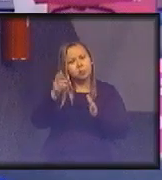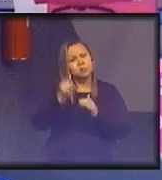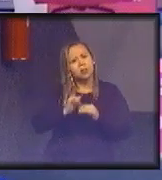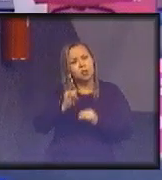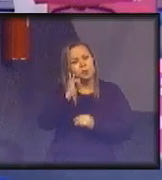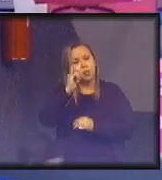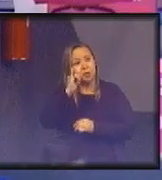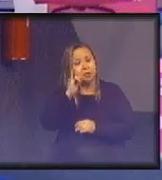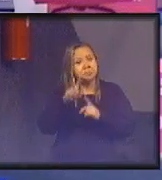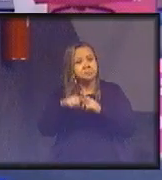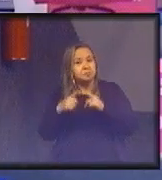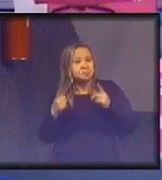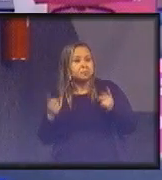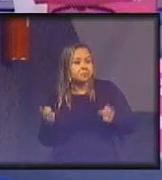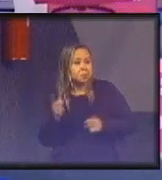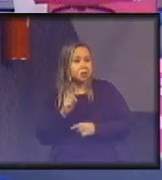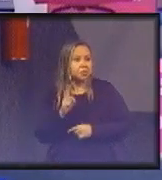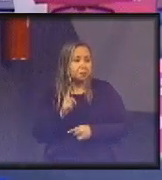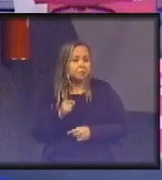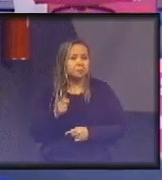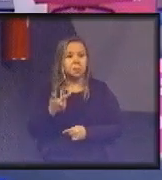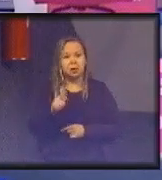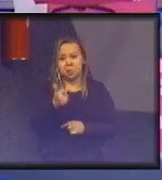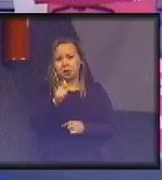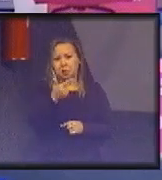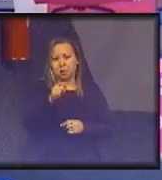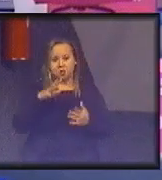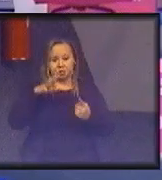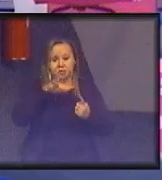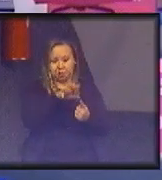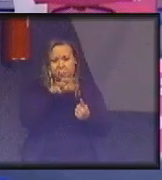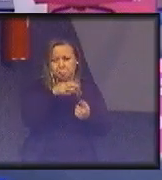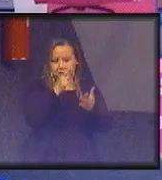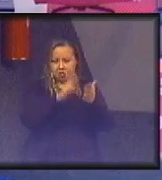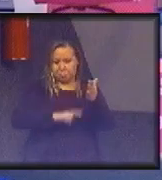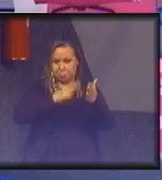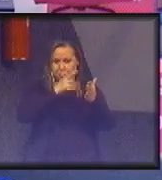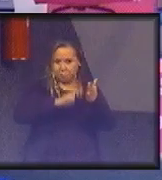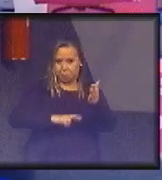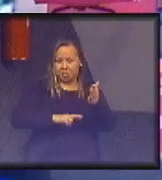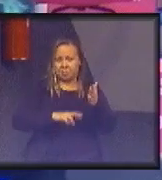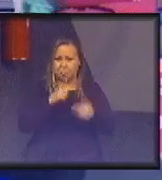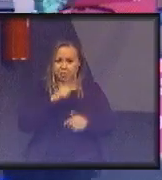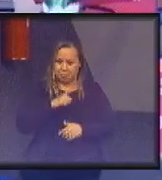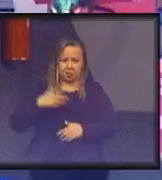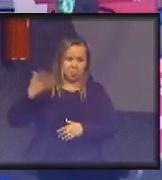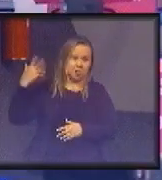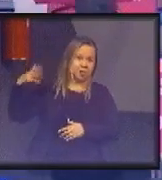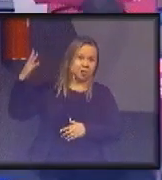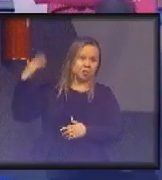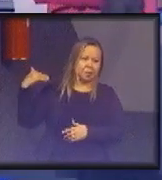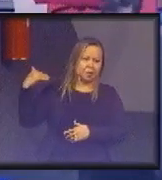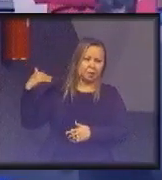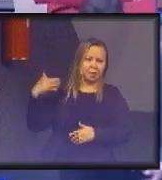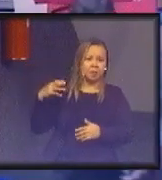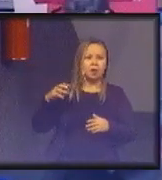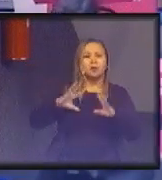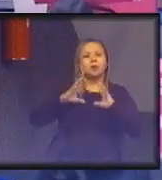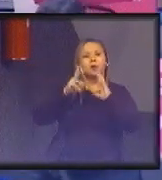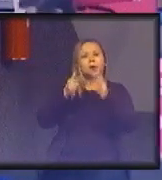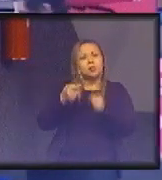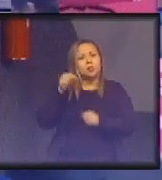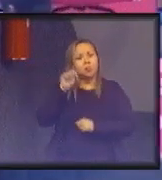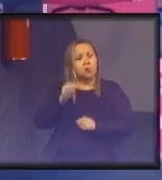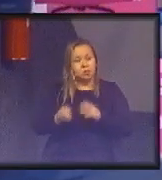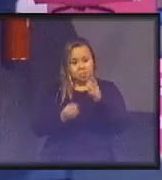mas que não tem o impacto que o relatório Brundtland teve. E tudo isso, a comissão Brundtland